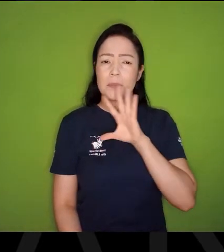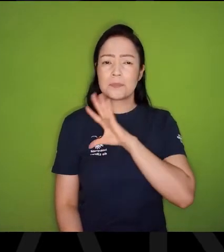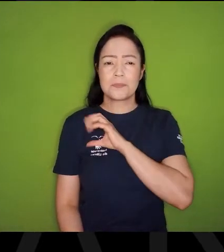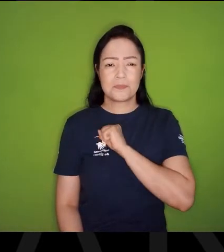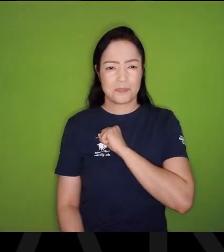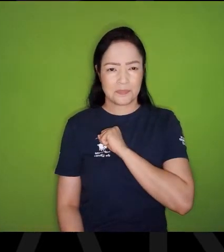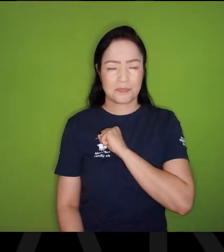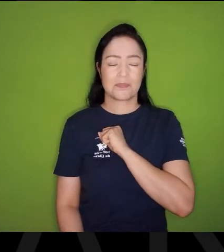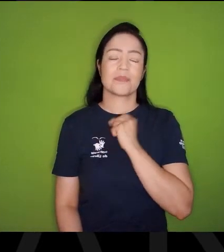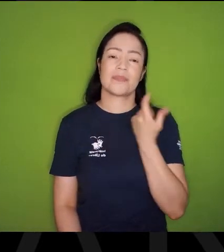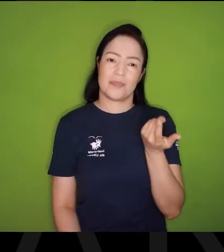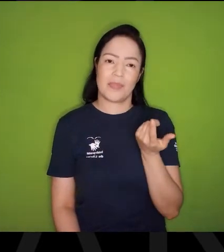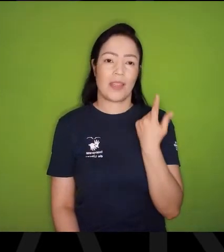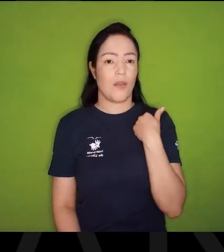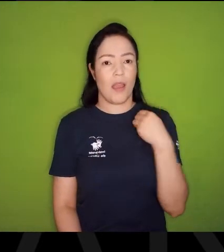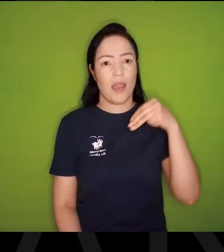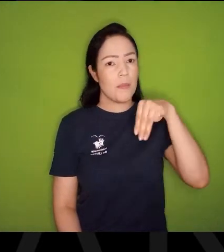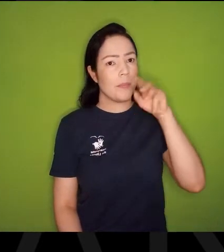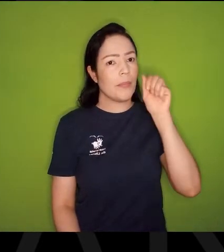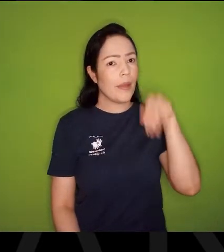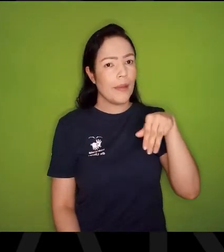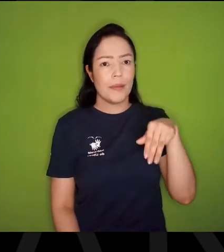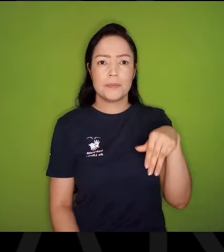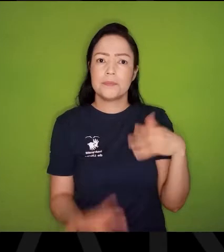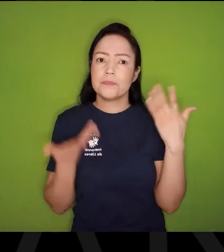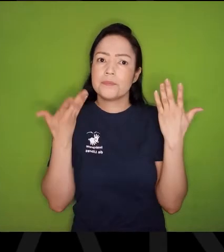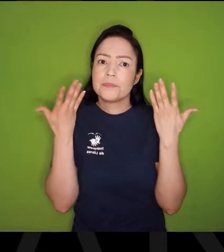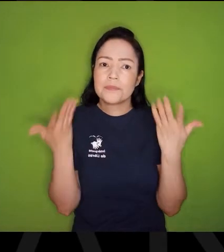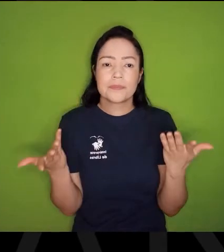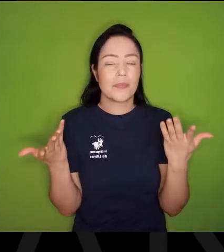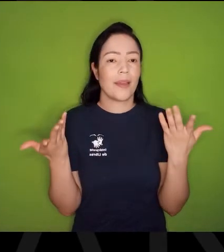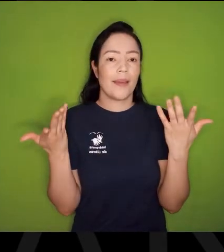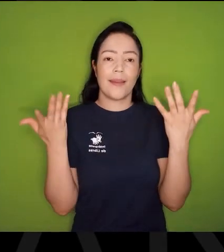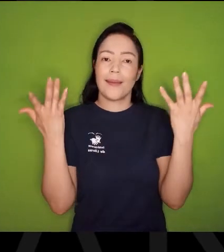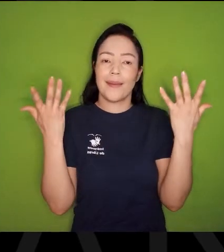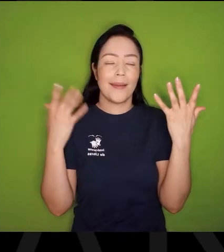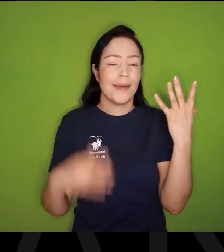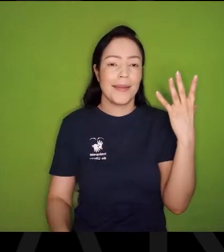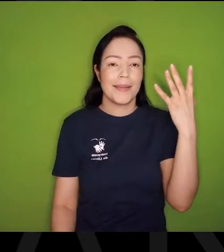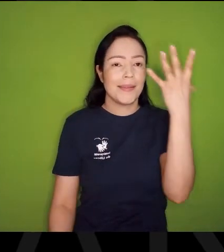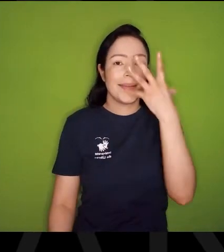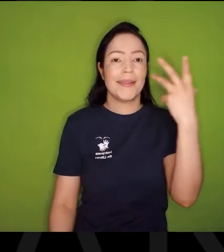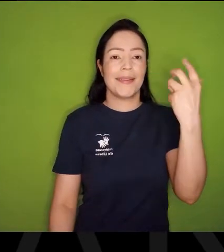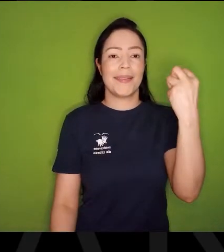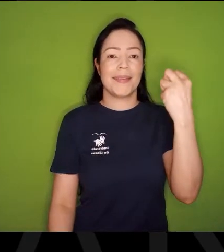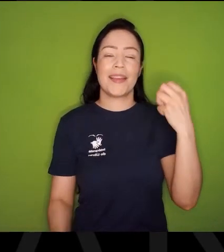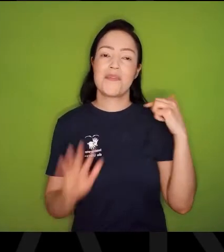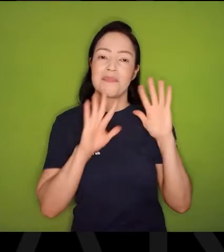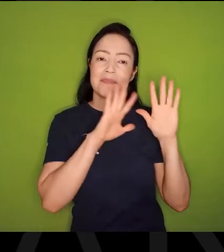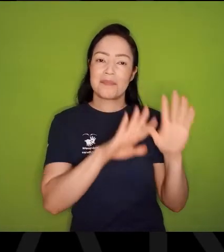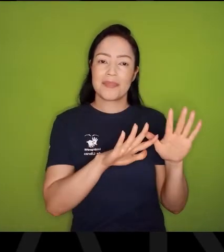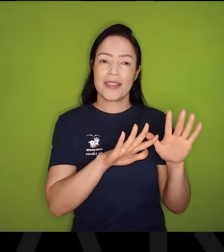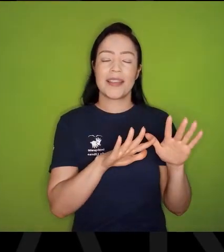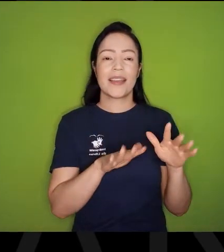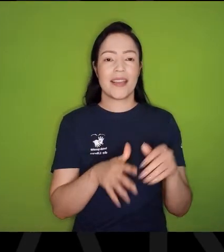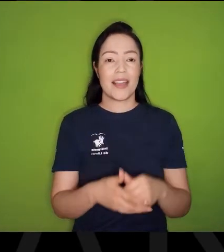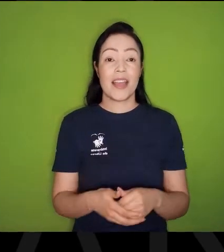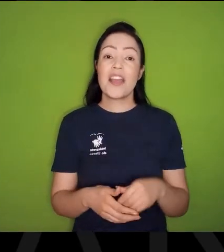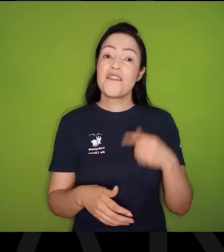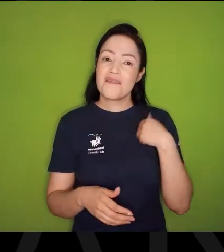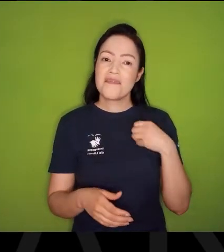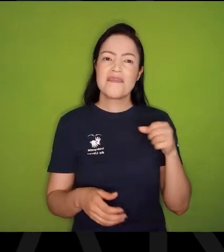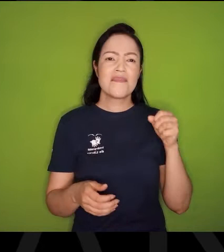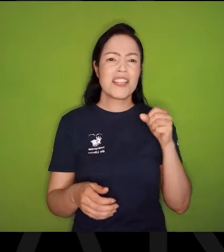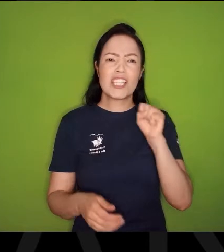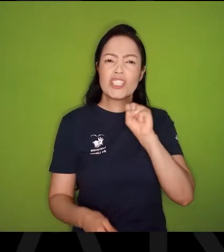Latina, Então o Memorial da América Latina, Aí eu ficava ali naquela biblioteca, Naquele lugar, Quantos shows eu via